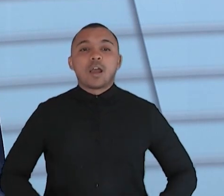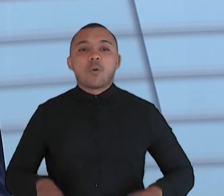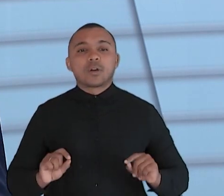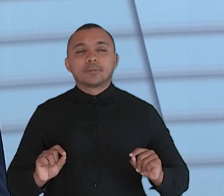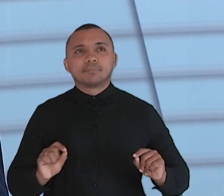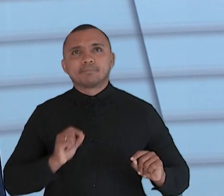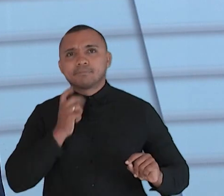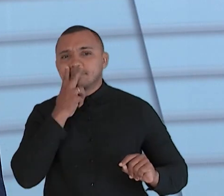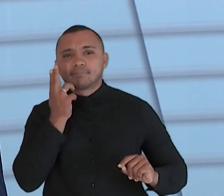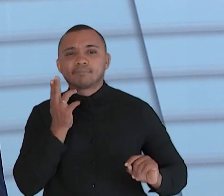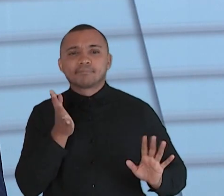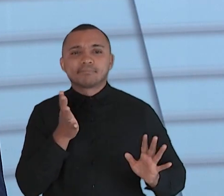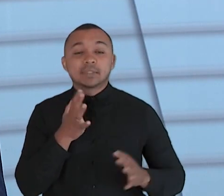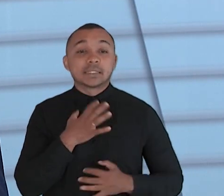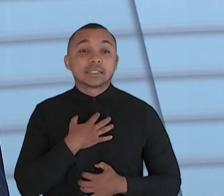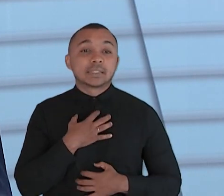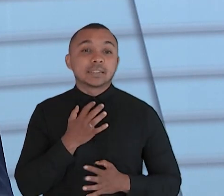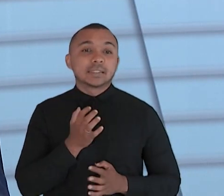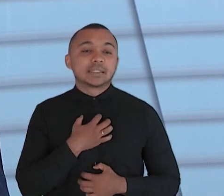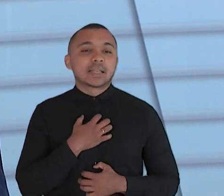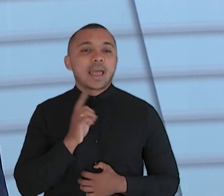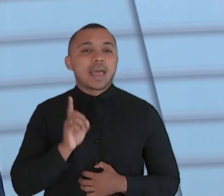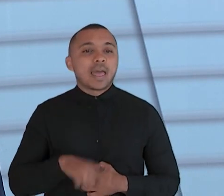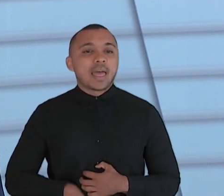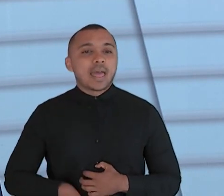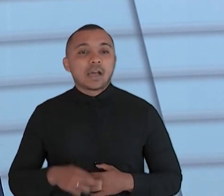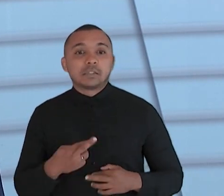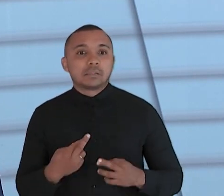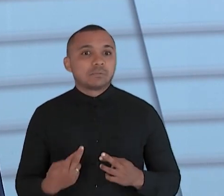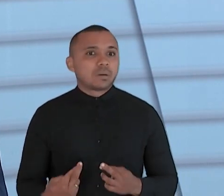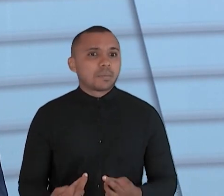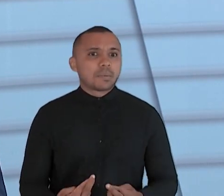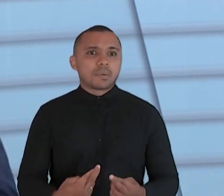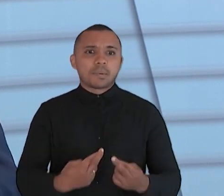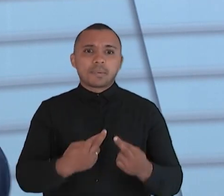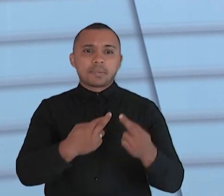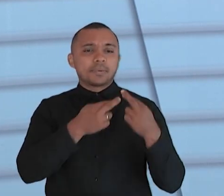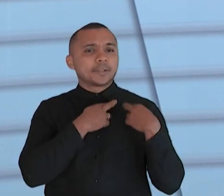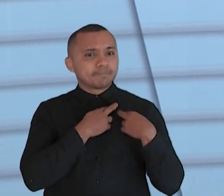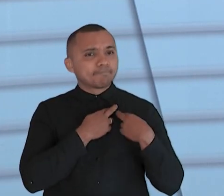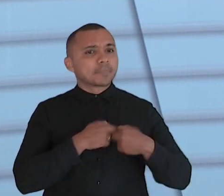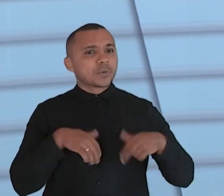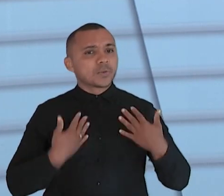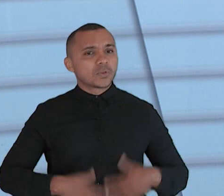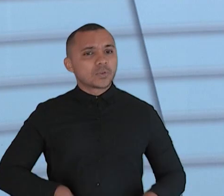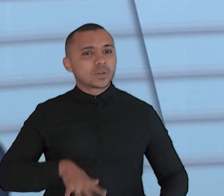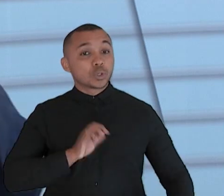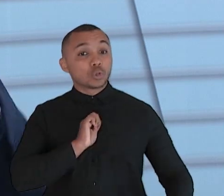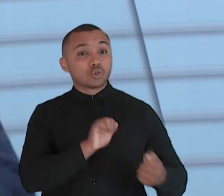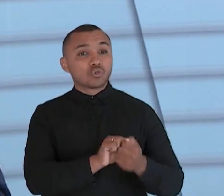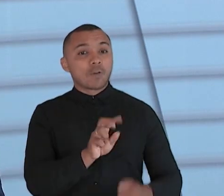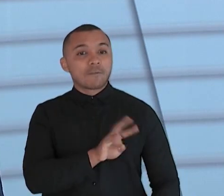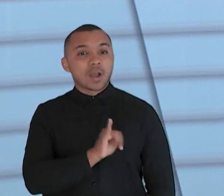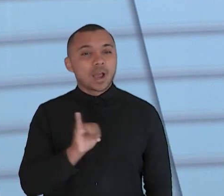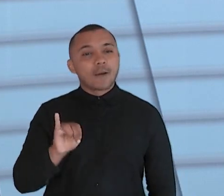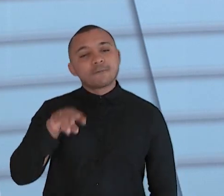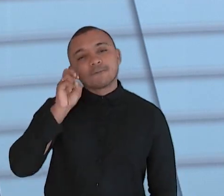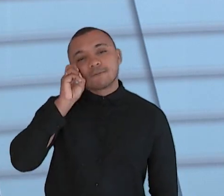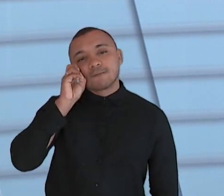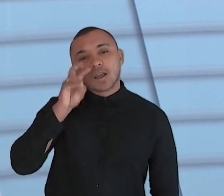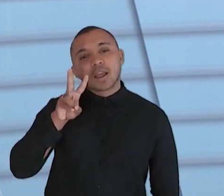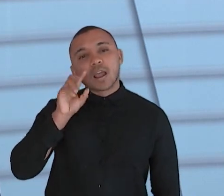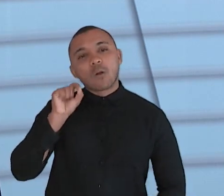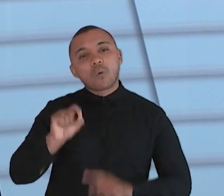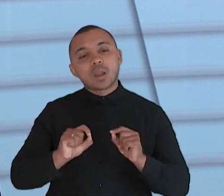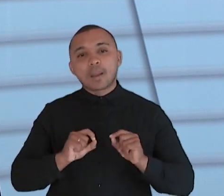me sinto com aquele com aquela responsabilidade aquele compromisso de estar do lado deles vendo o